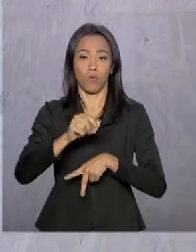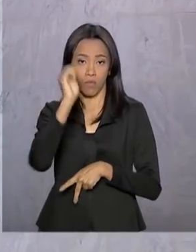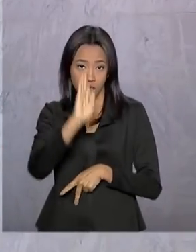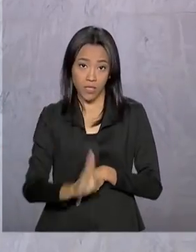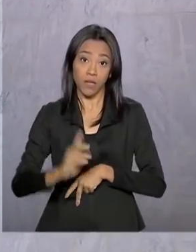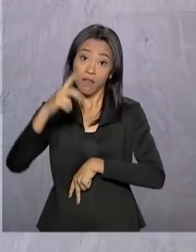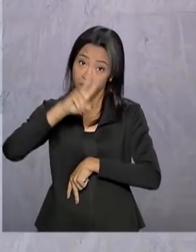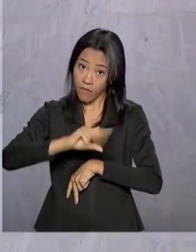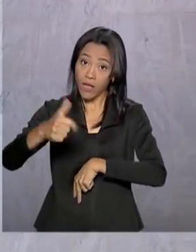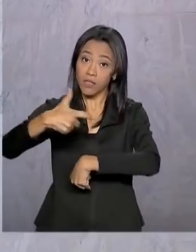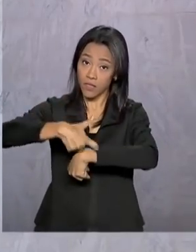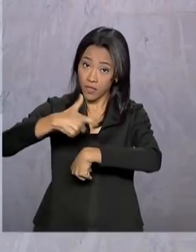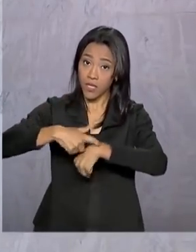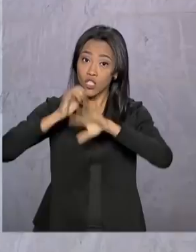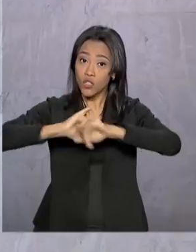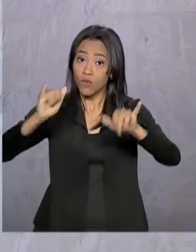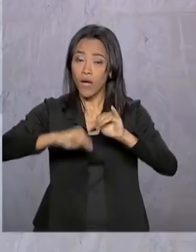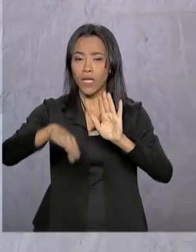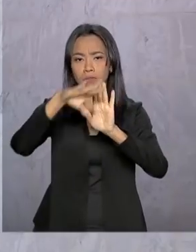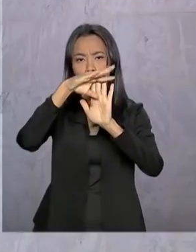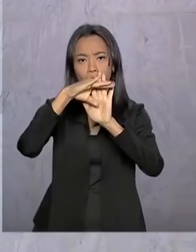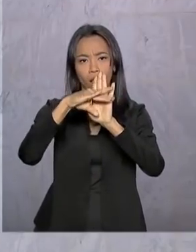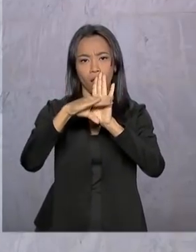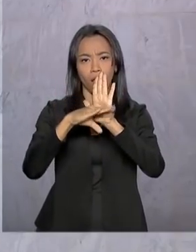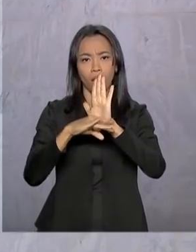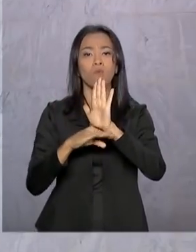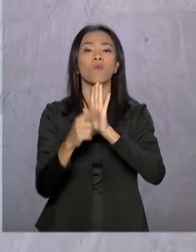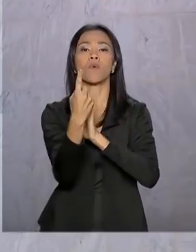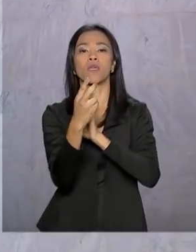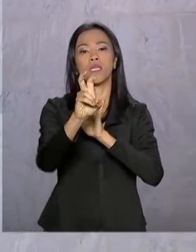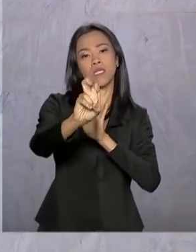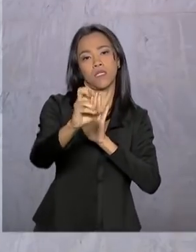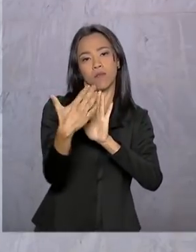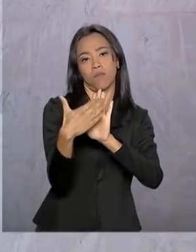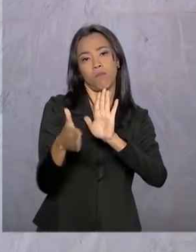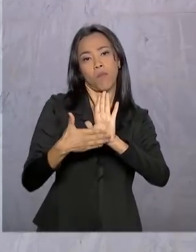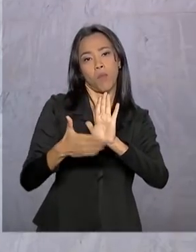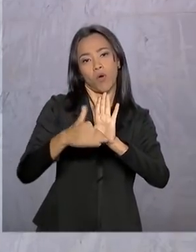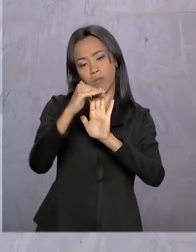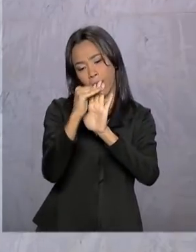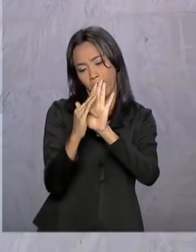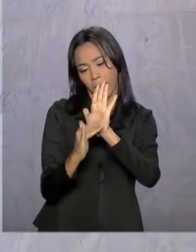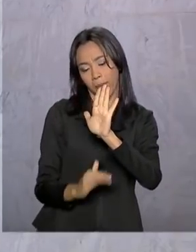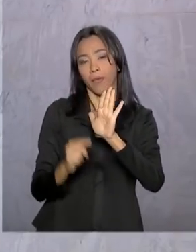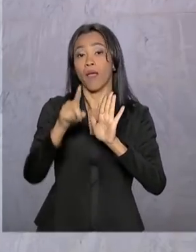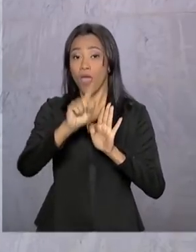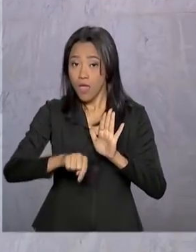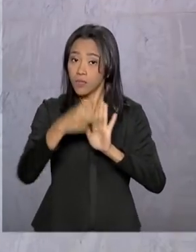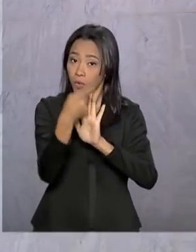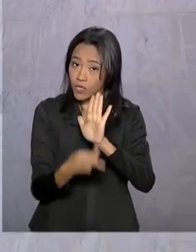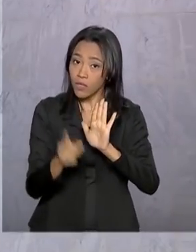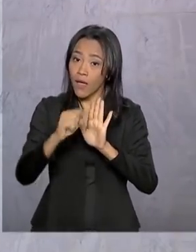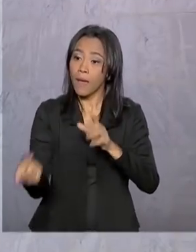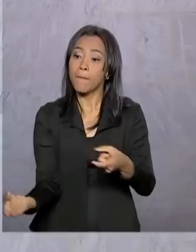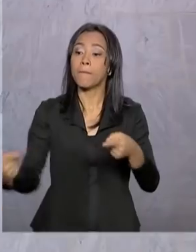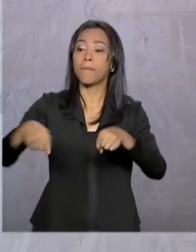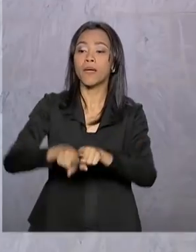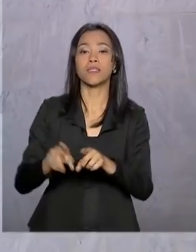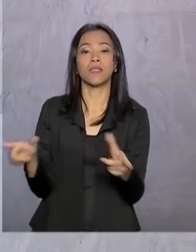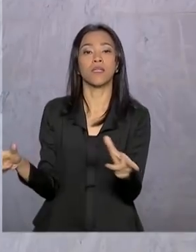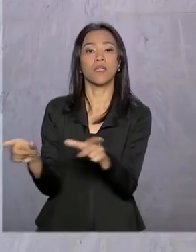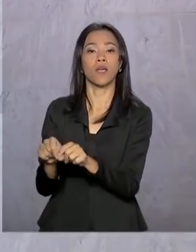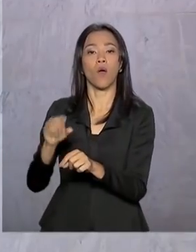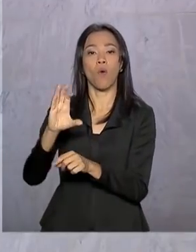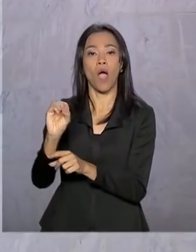divulgadas 15 medidas para melhorar a qualidade do ar nos municípios brasileiros. Esse projeto é uma parceria com a ONU.